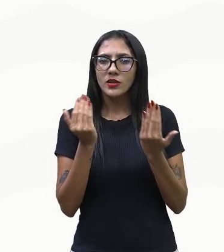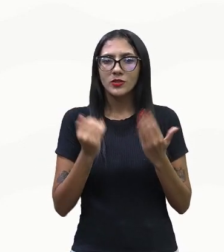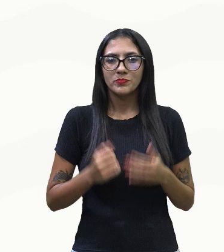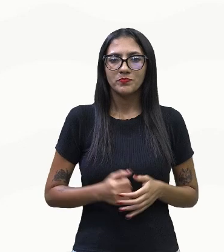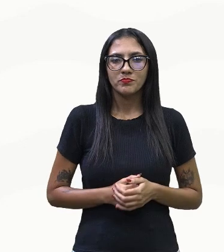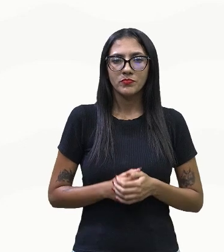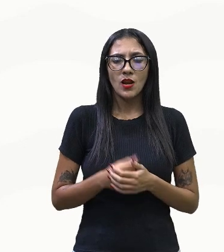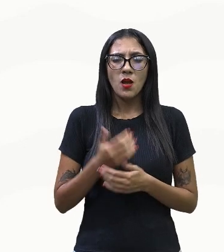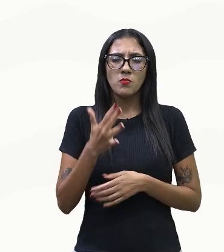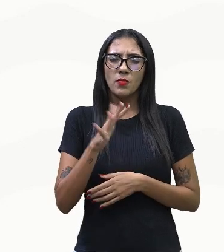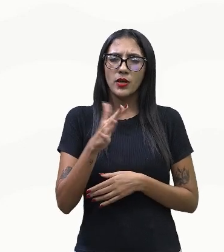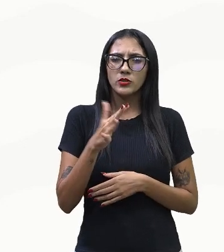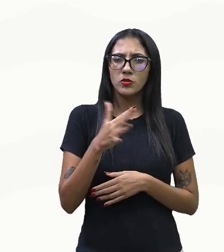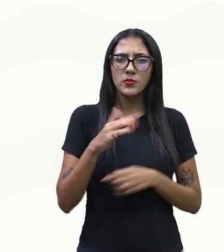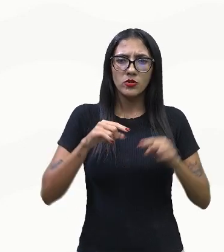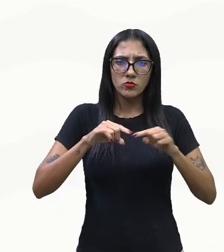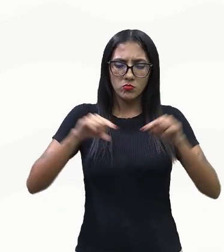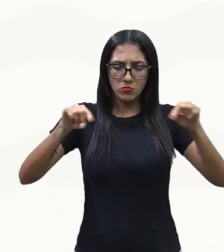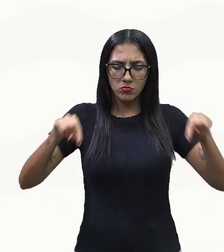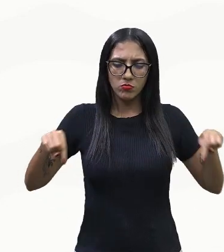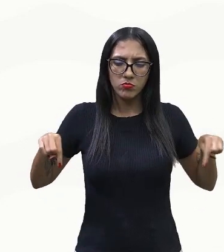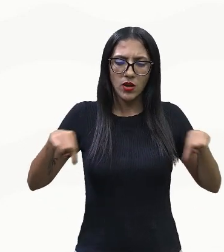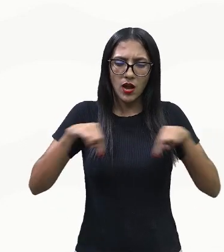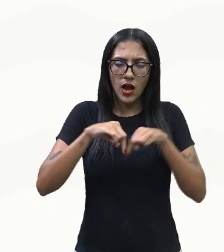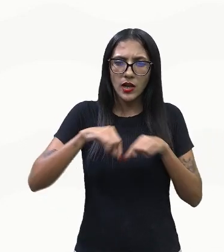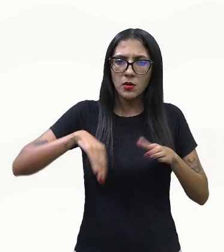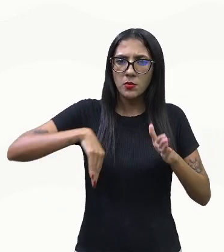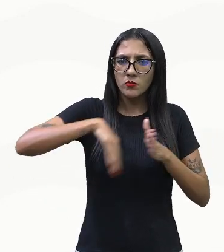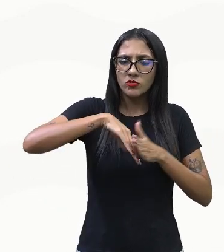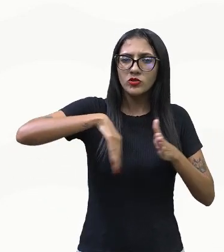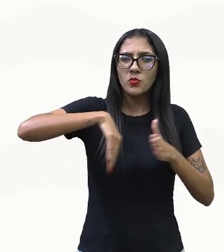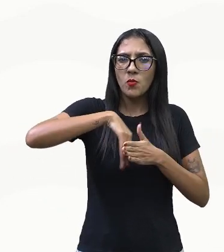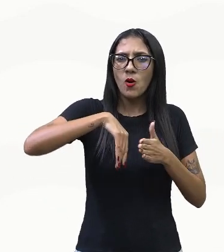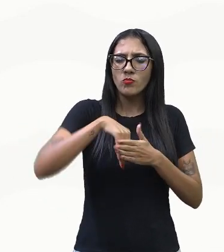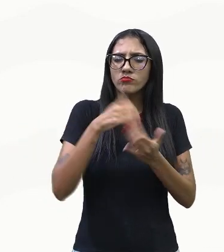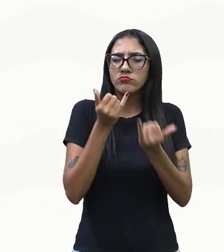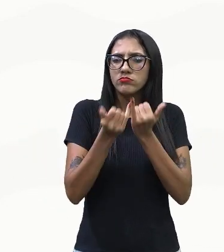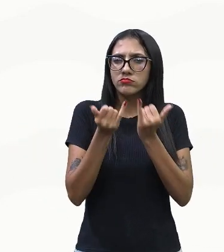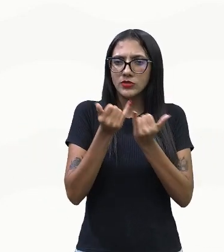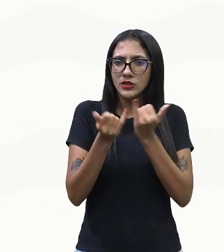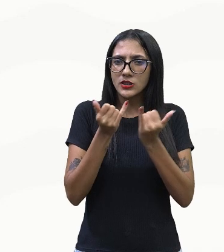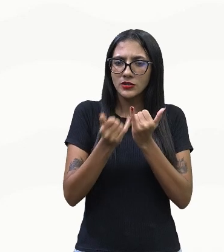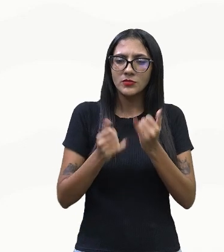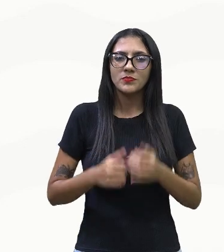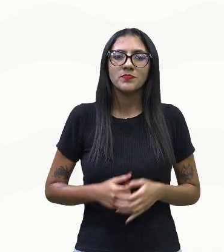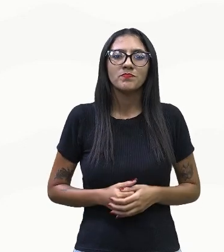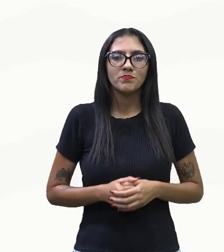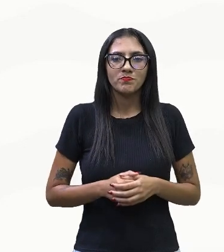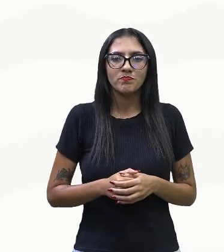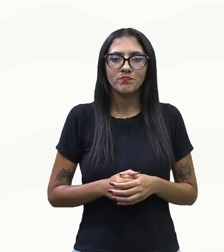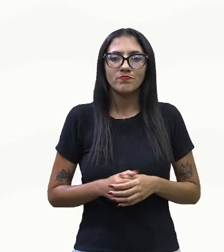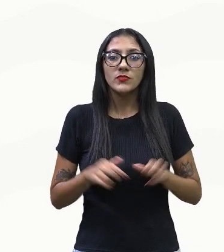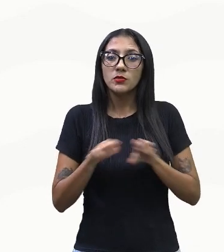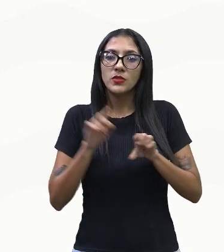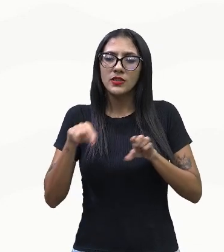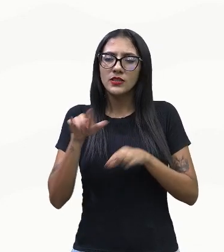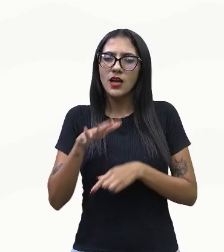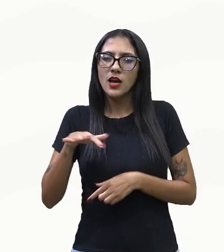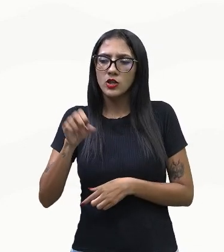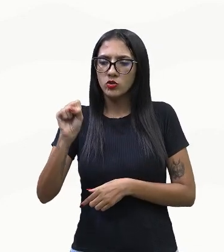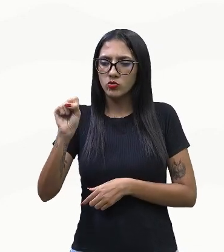.600 campos de futebol. Muita coisa, né, professora? Exatamente. E só para frisar, essa região ali do sudoeste do Pará, né?